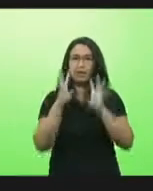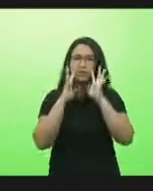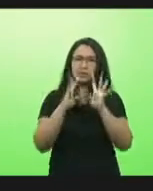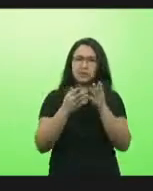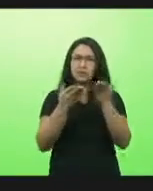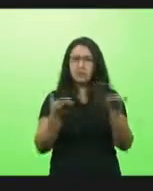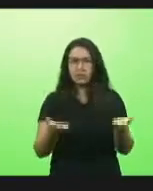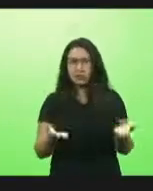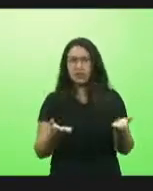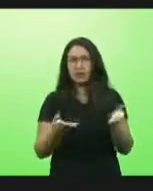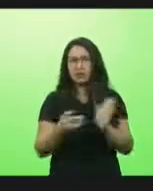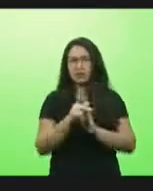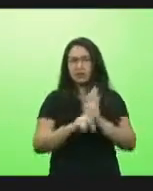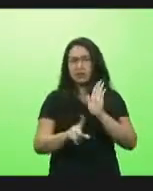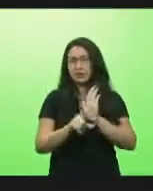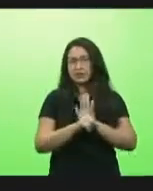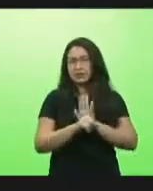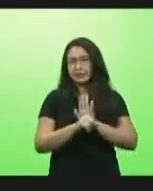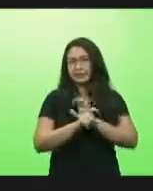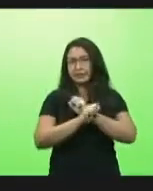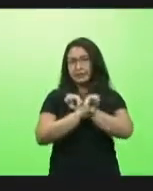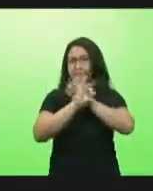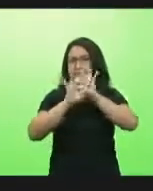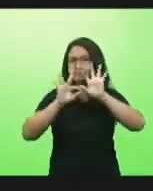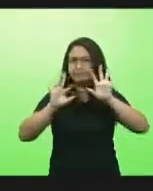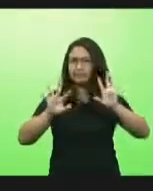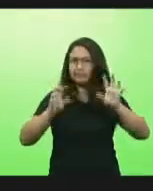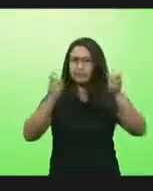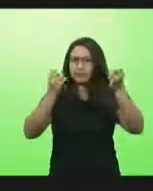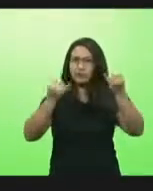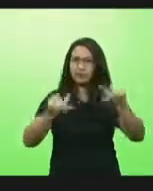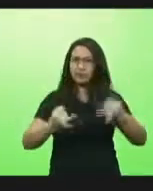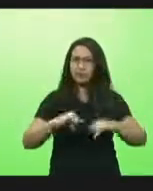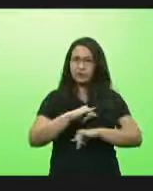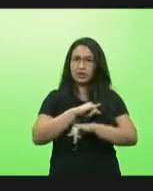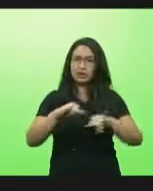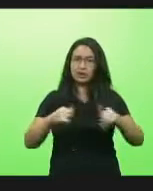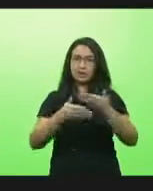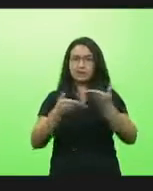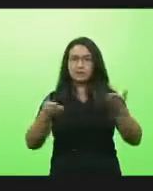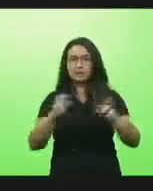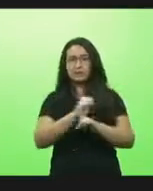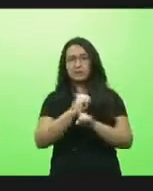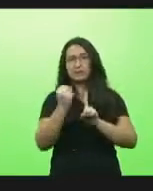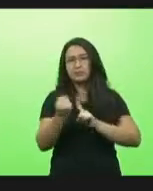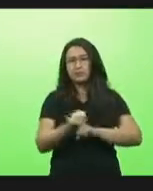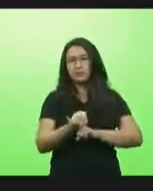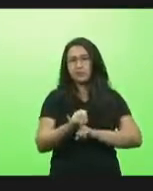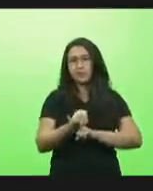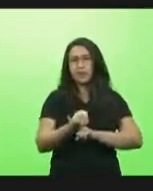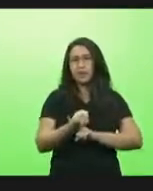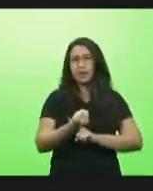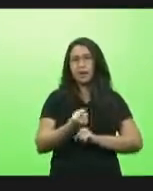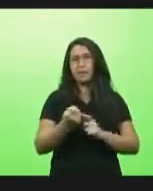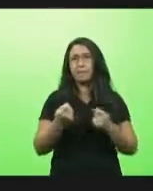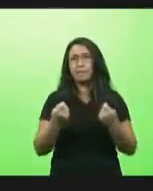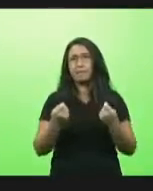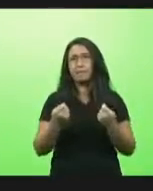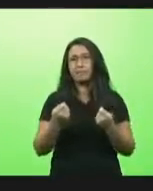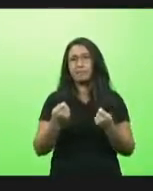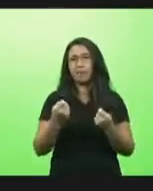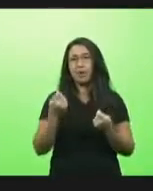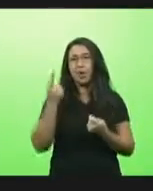lei precisando dar transparência para que nosso estado não venha ser como aconteceu aí por aí afora que foi turbinado aquele assunto do tal